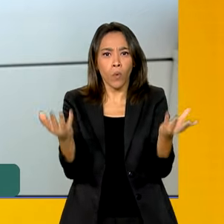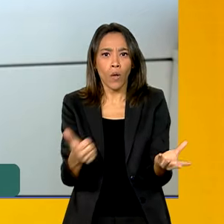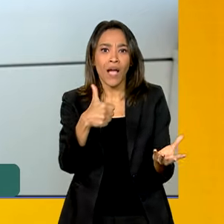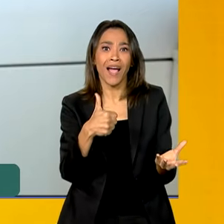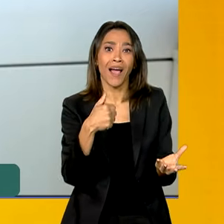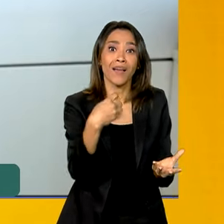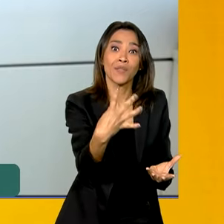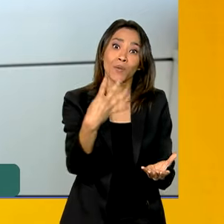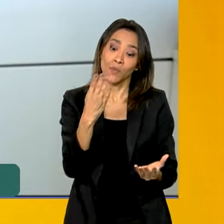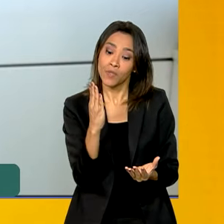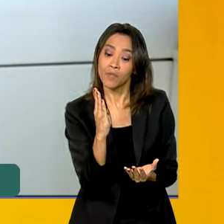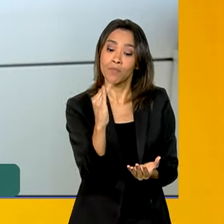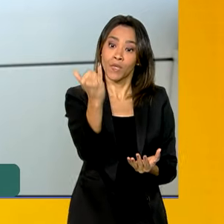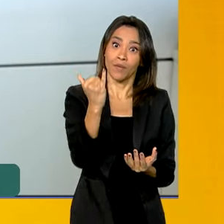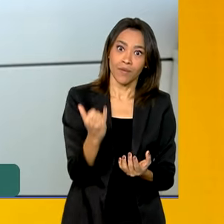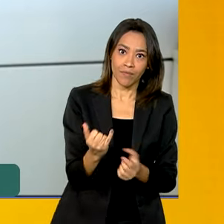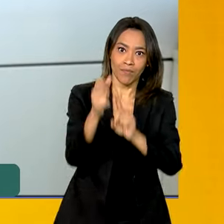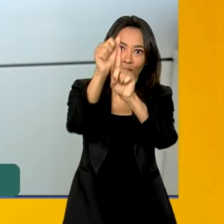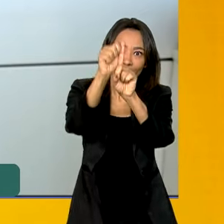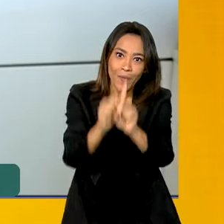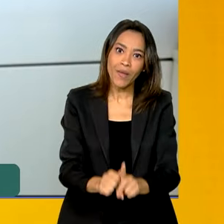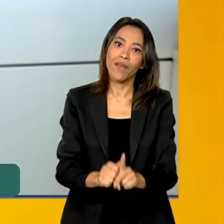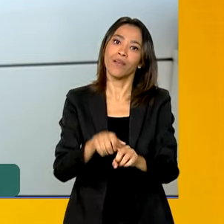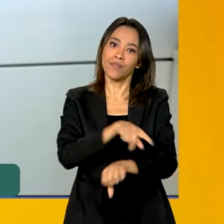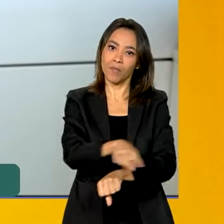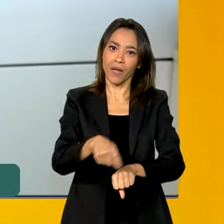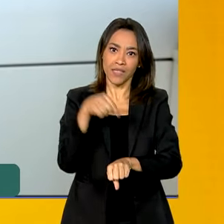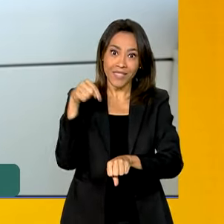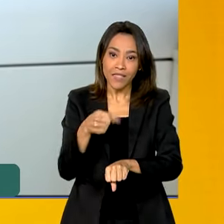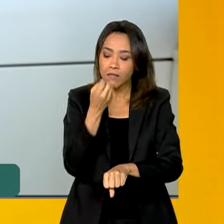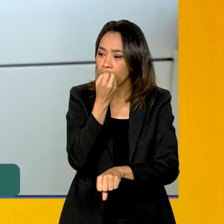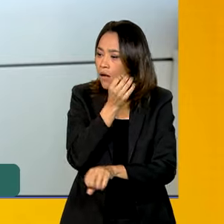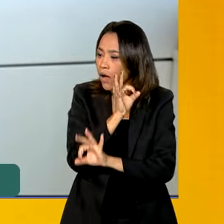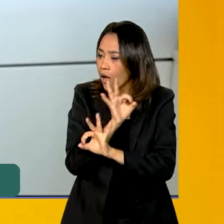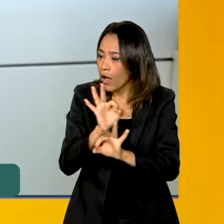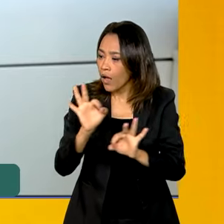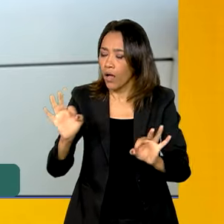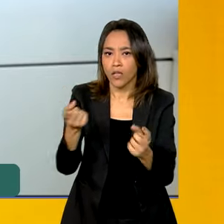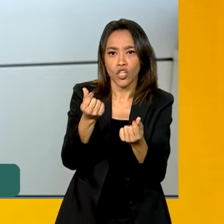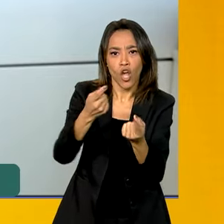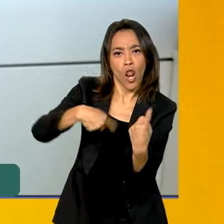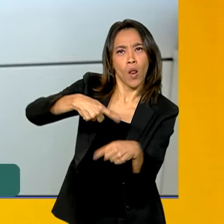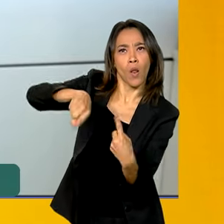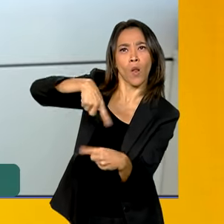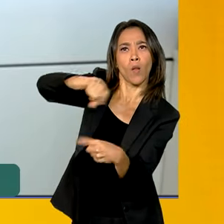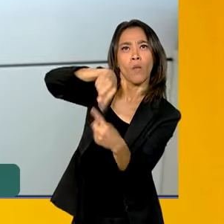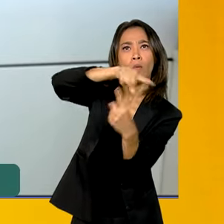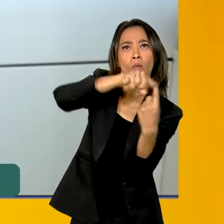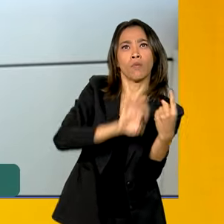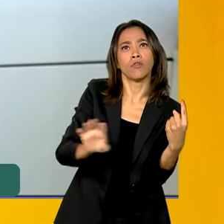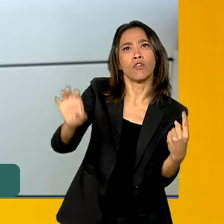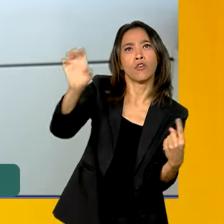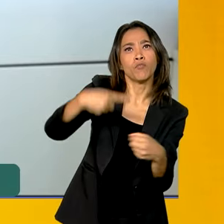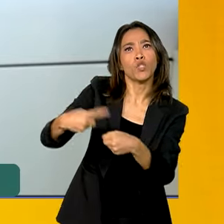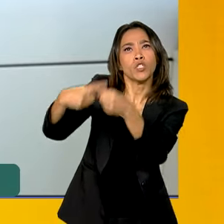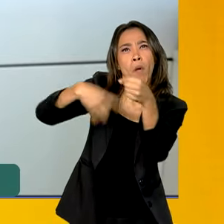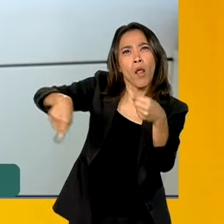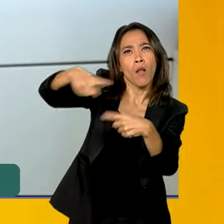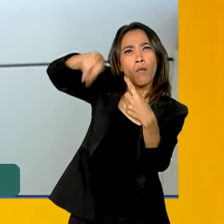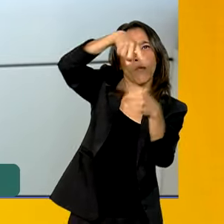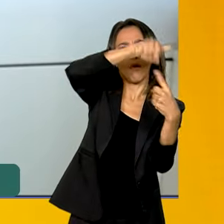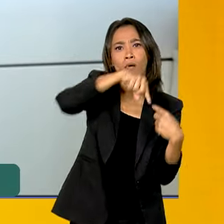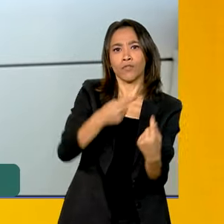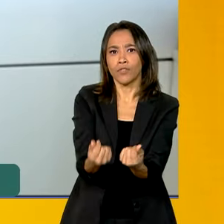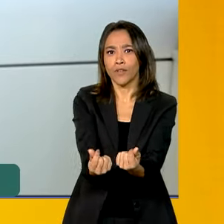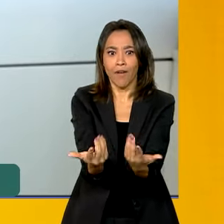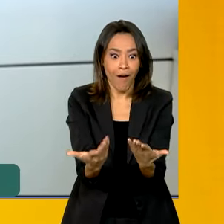bilhões por mês no nosso país. E isso aquece a economia local de cada localidade. Ou seja, além de